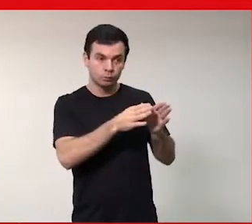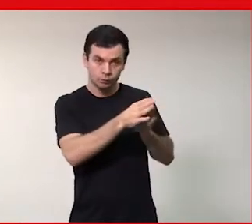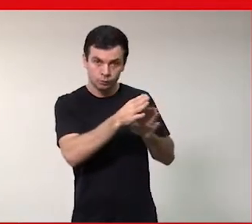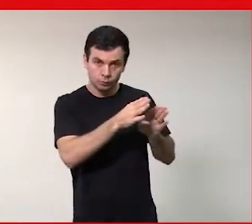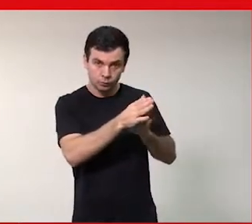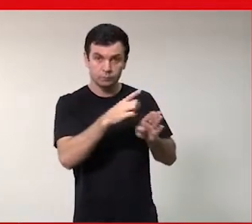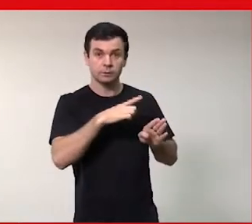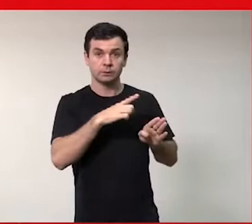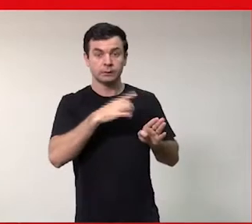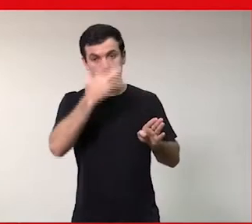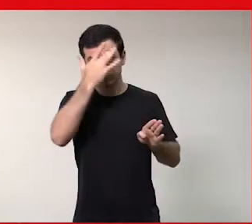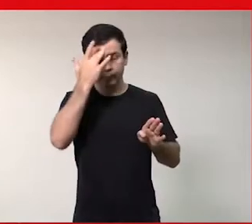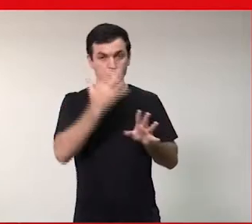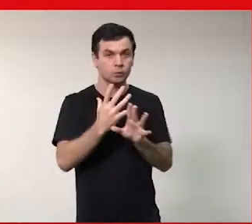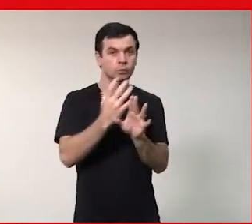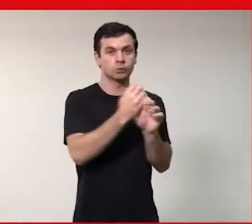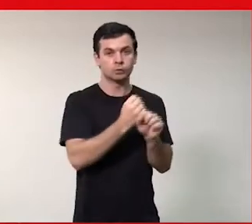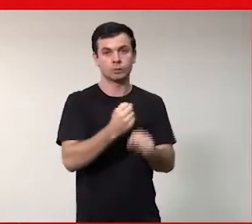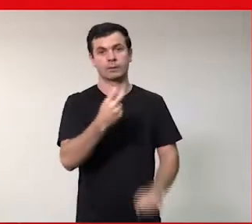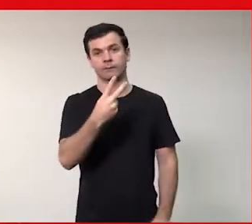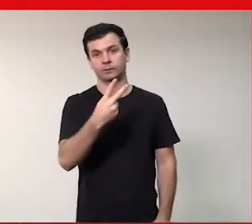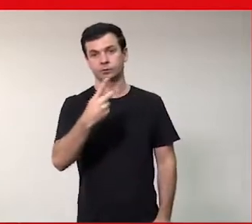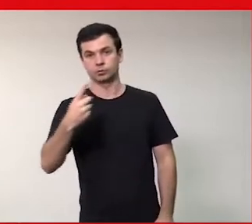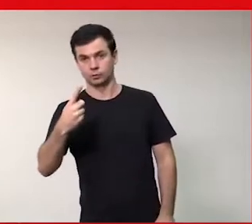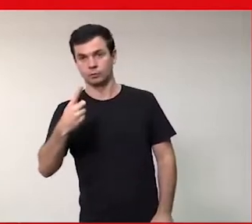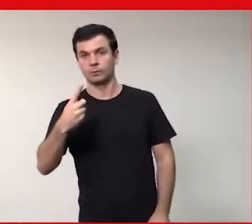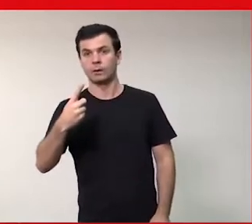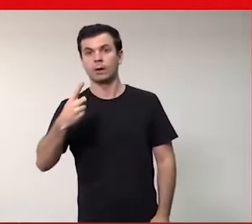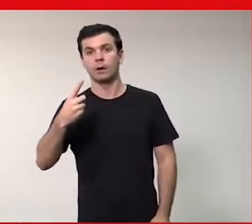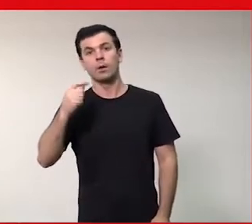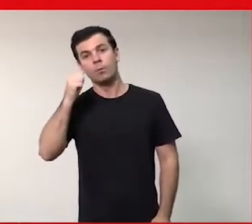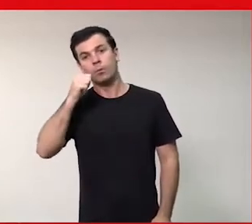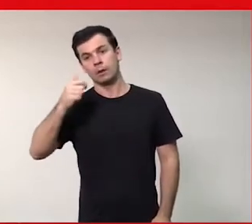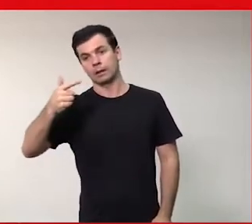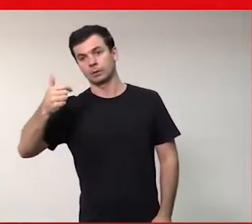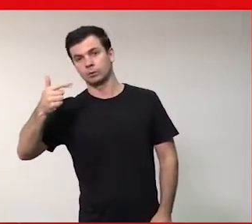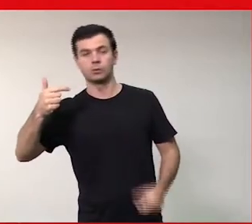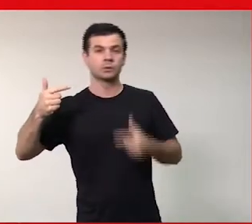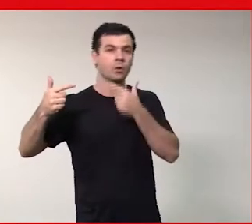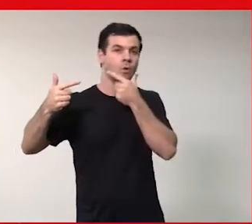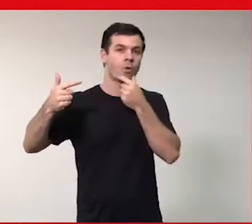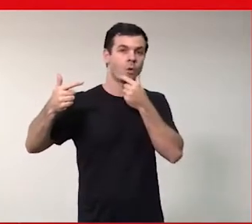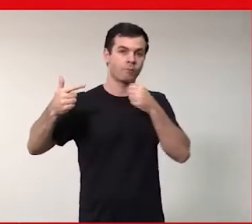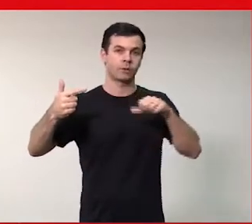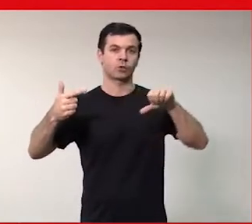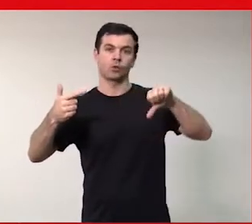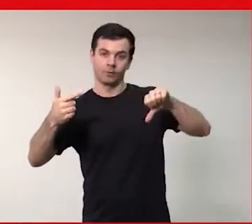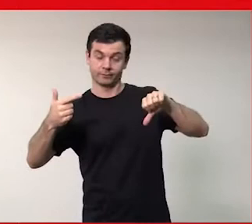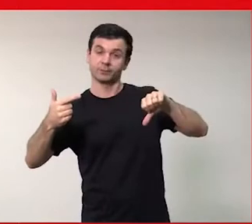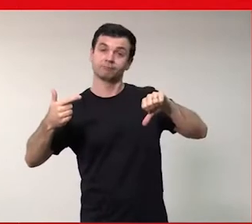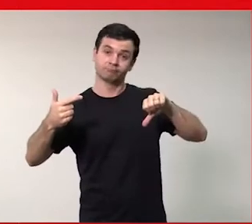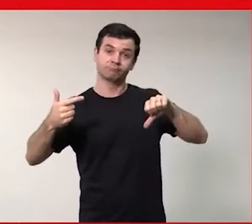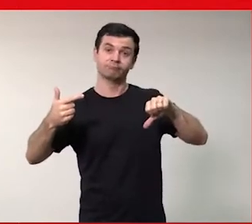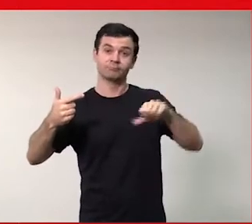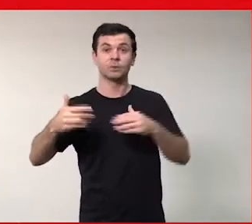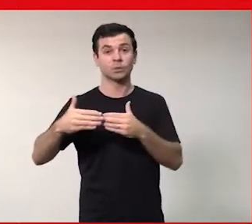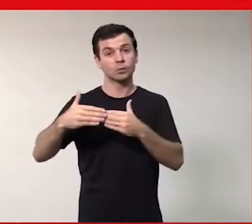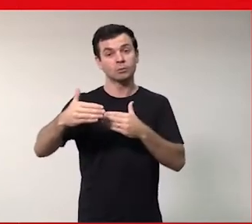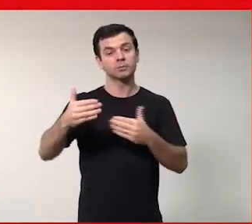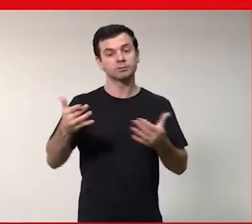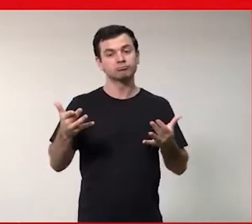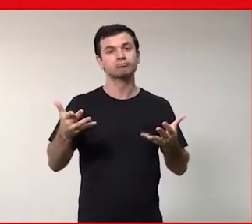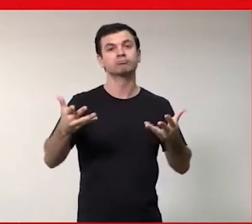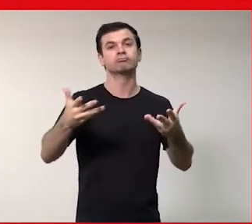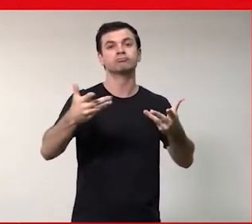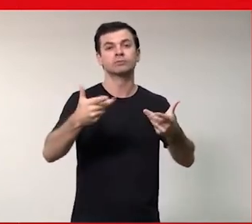por 21 pessoas, sendo 12 mulheres e 9 homens. Então, já começamos por aqui um peso de sucesso em